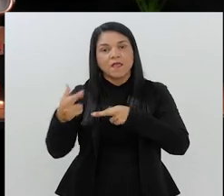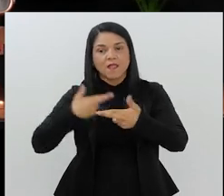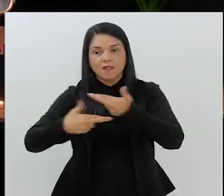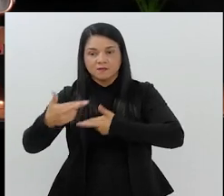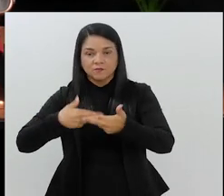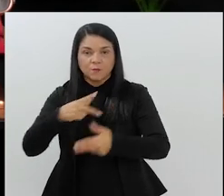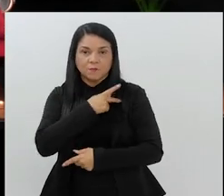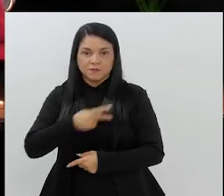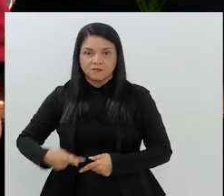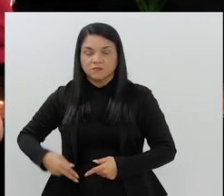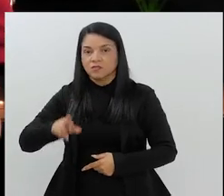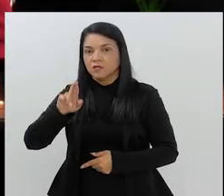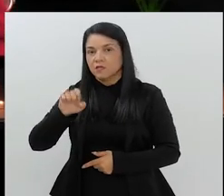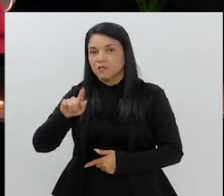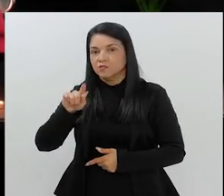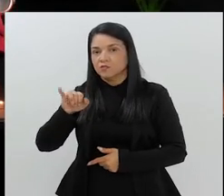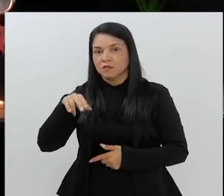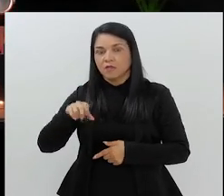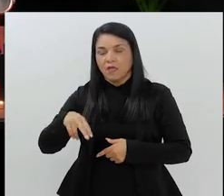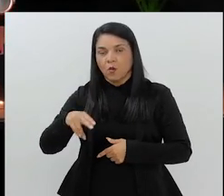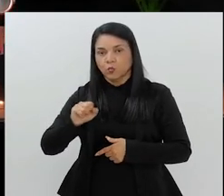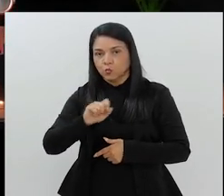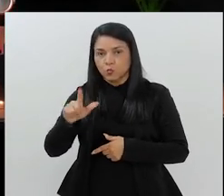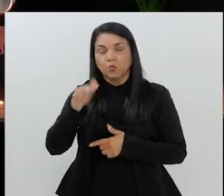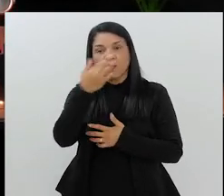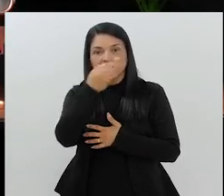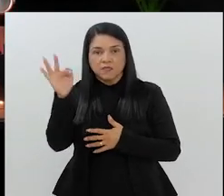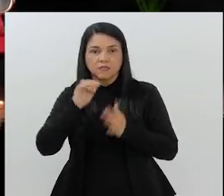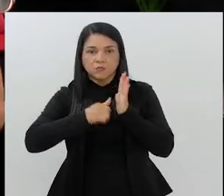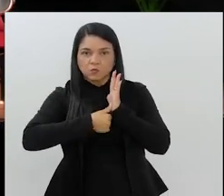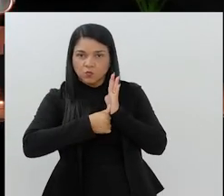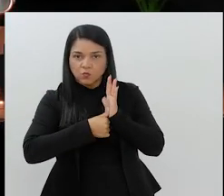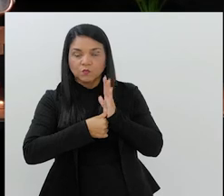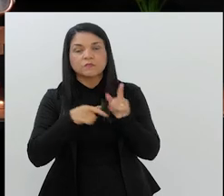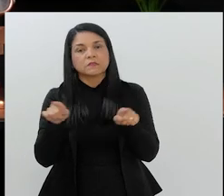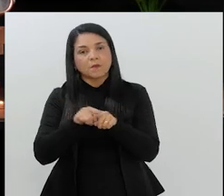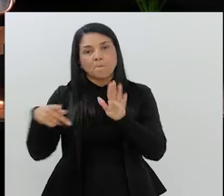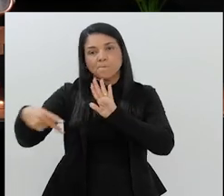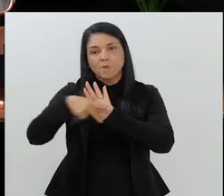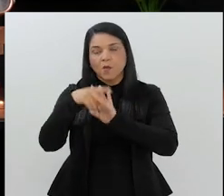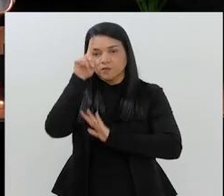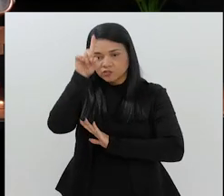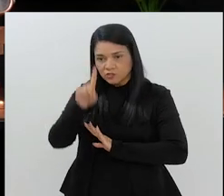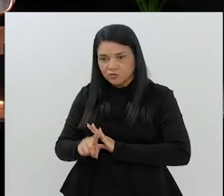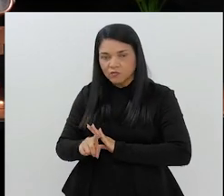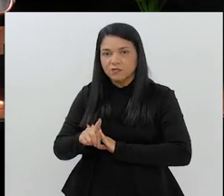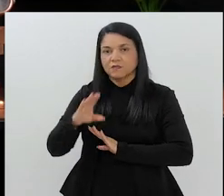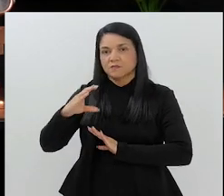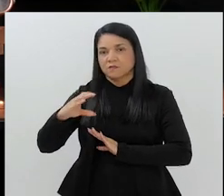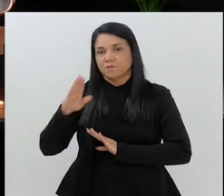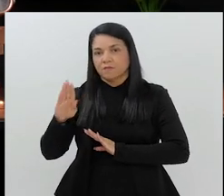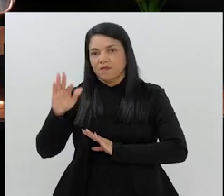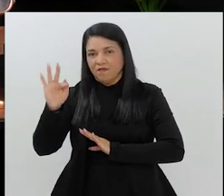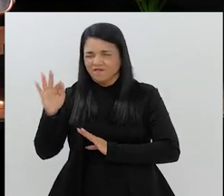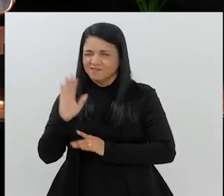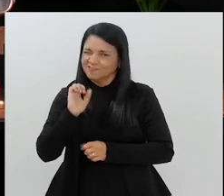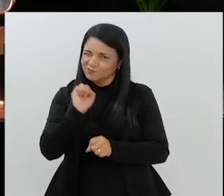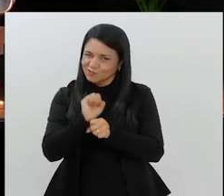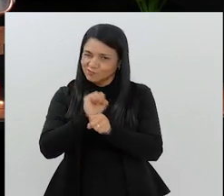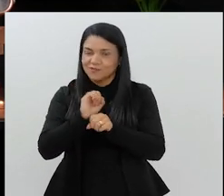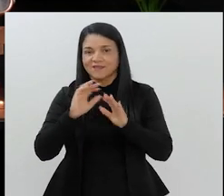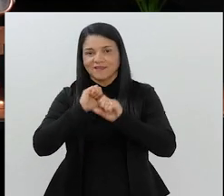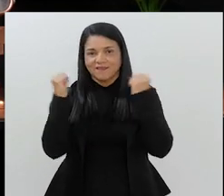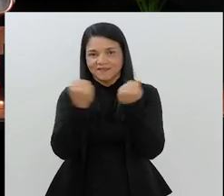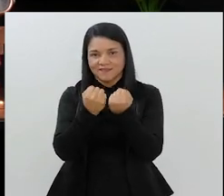brasileira e o relacionamento do presidente, Edinaldo Rodrigues, confederações, clubes e a própria diretoria da